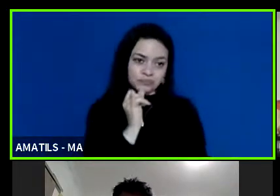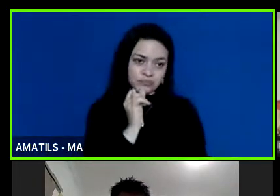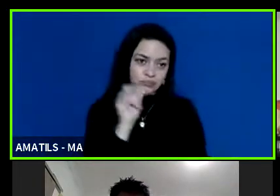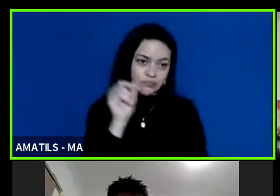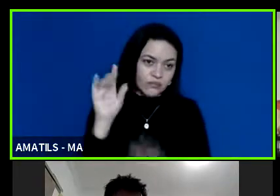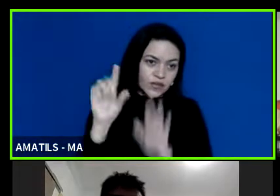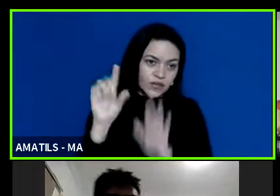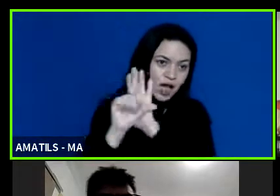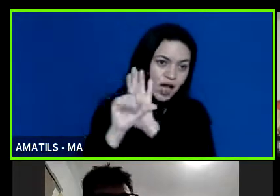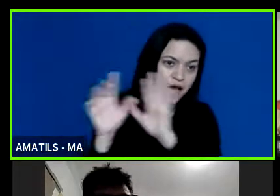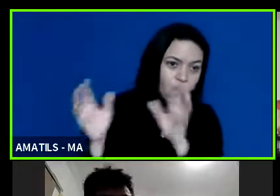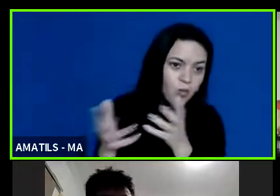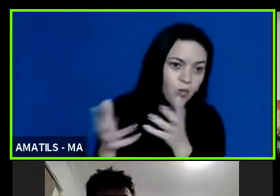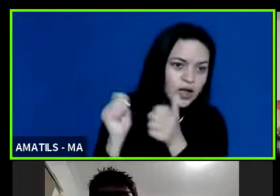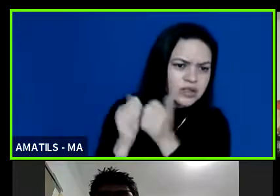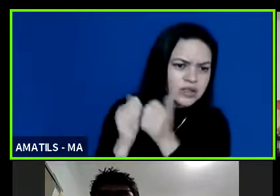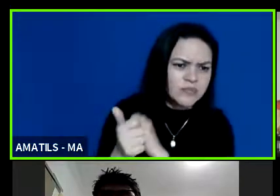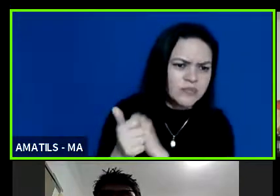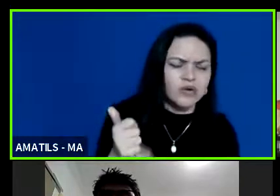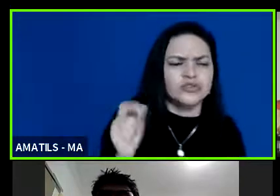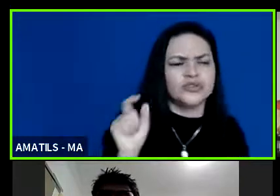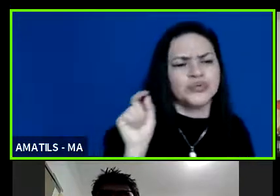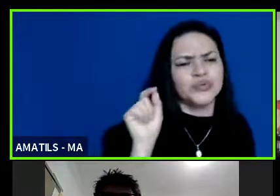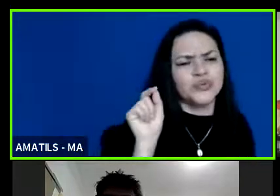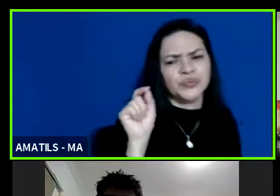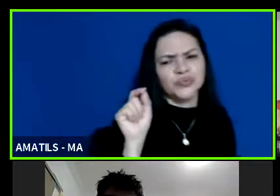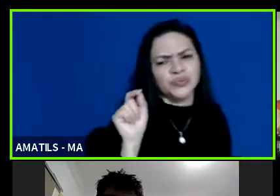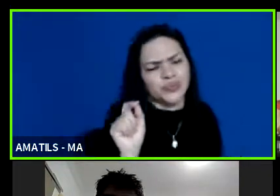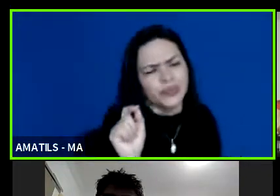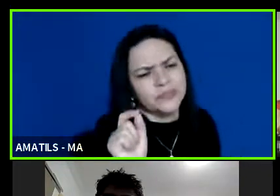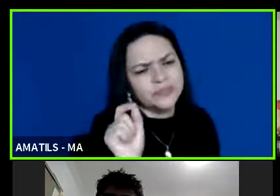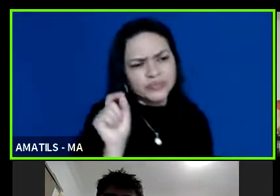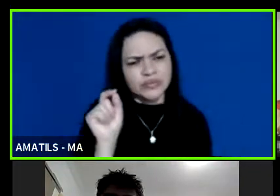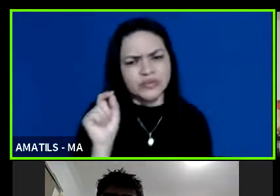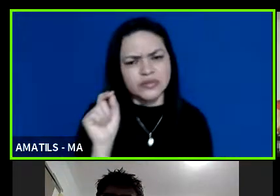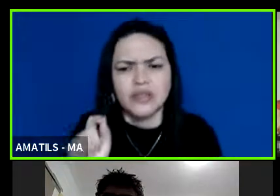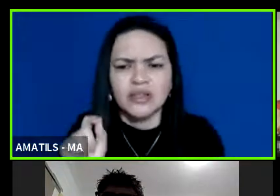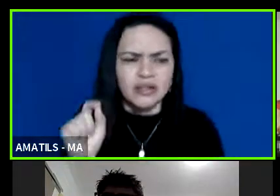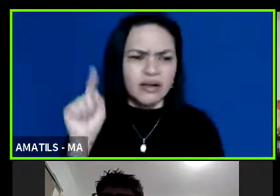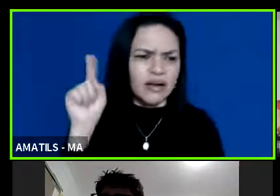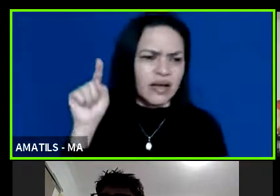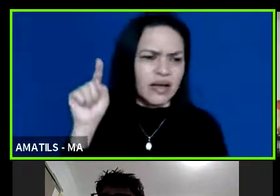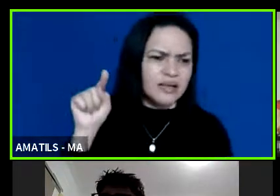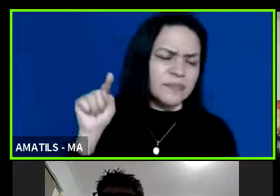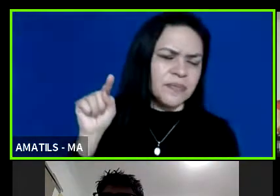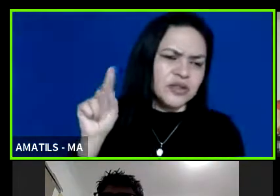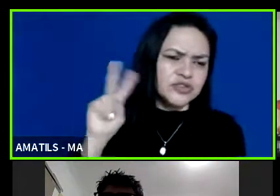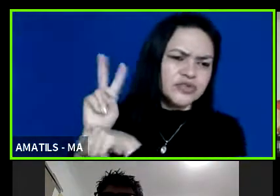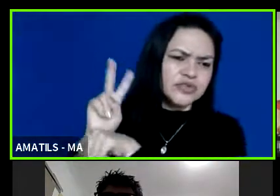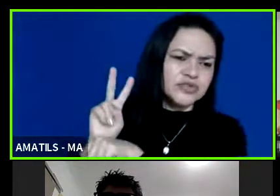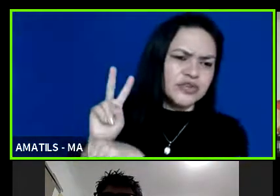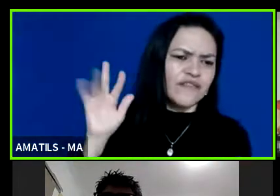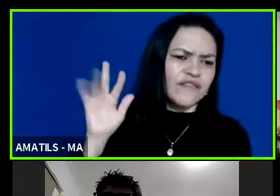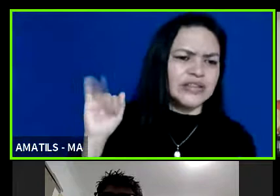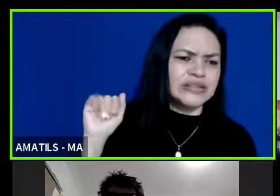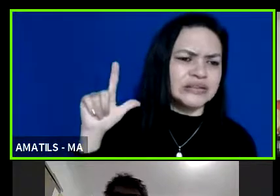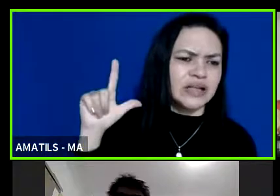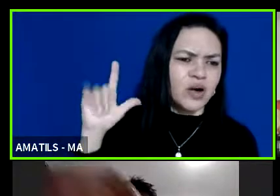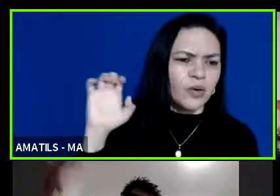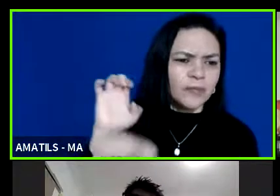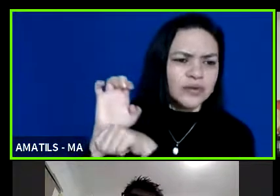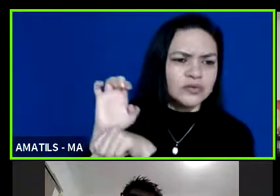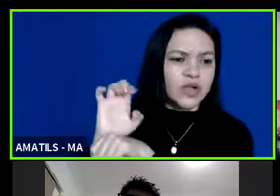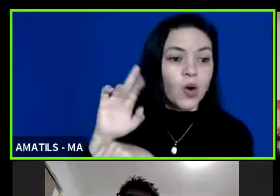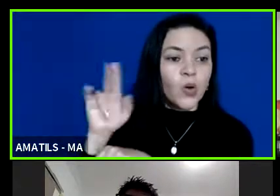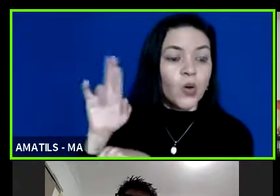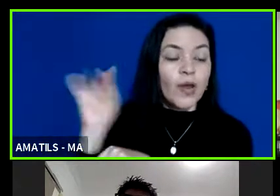destinado através de de de rejeição fiscal pelo estado não tem nada a ver com esses 1